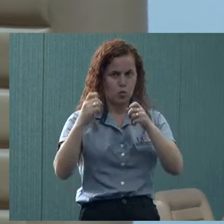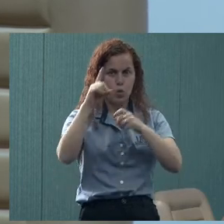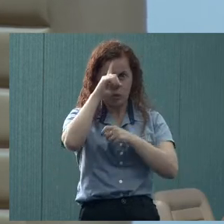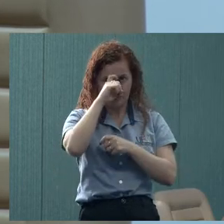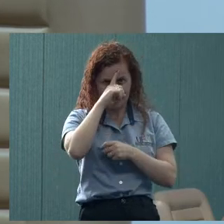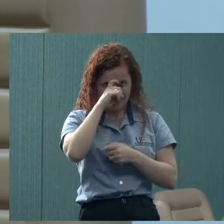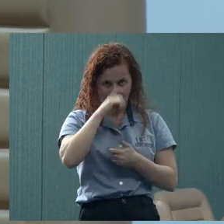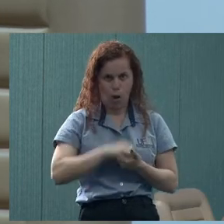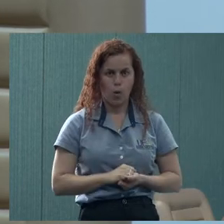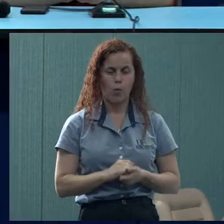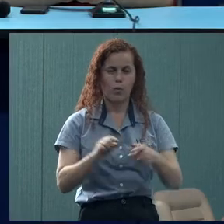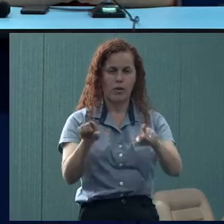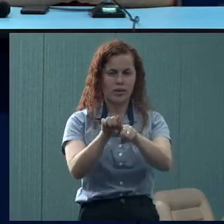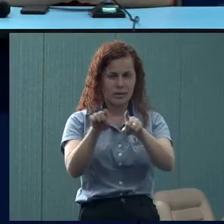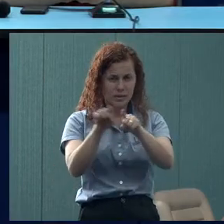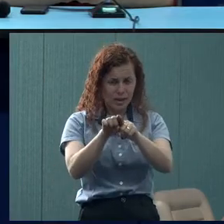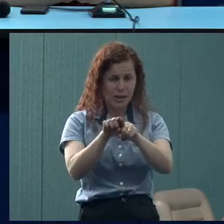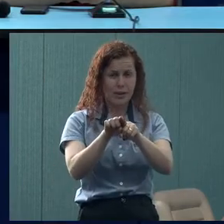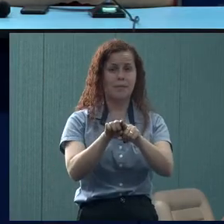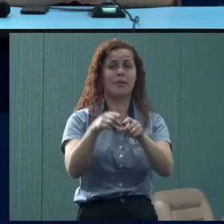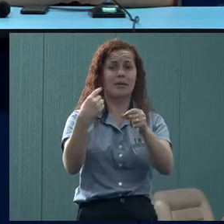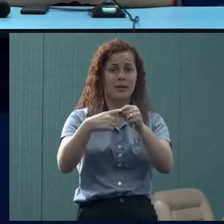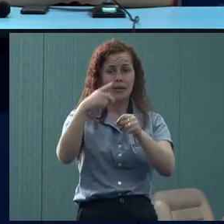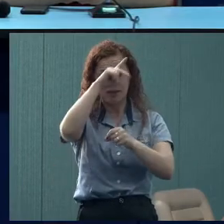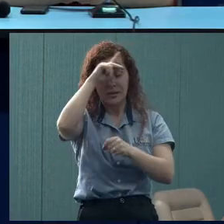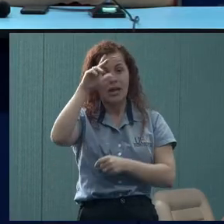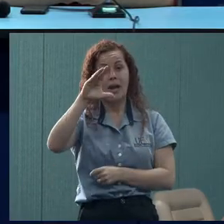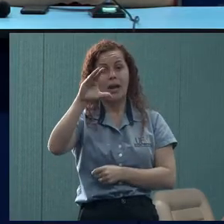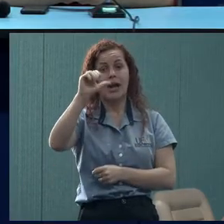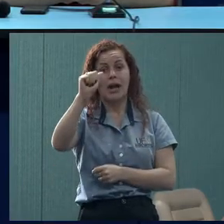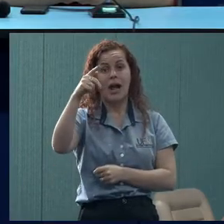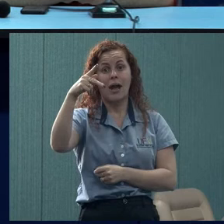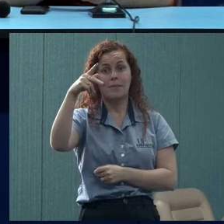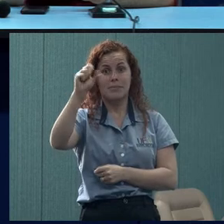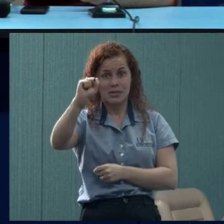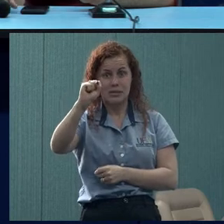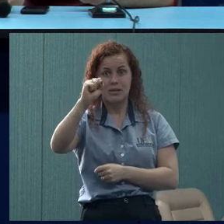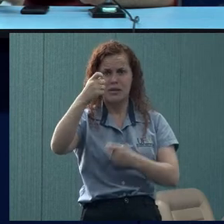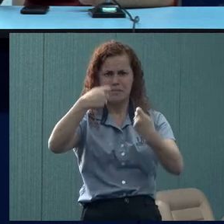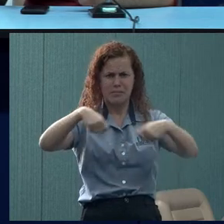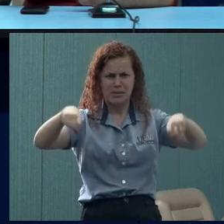E, além disso, nós temos a rede do município, o CAPS. Não precisa de referência?